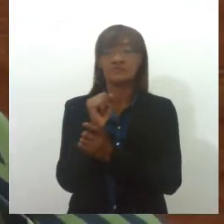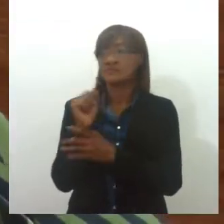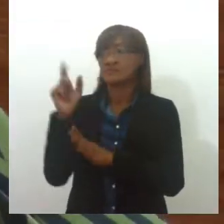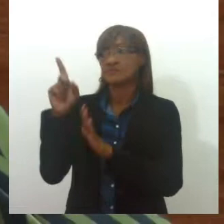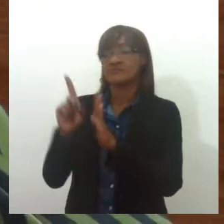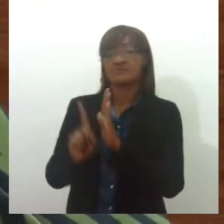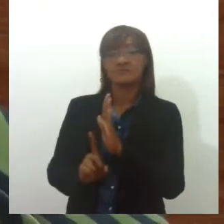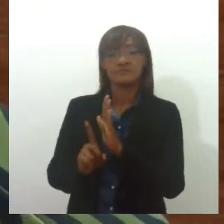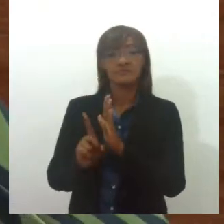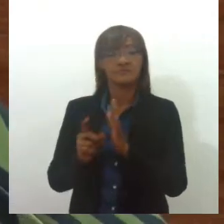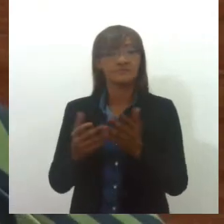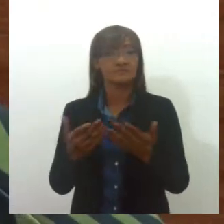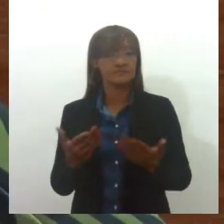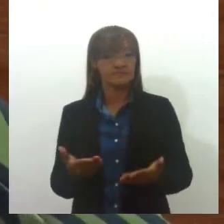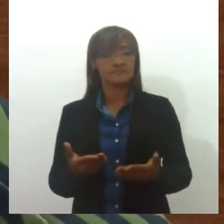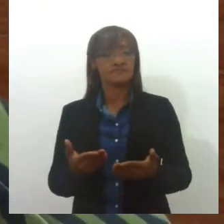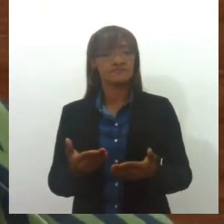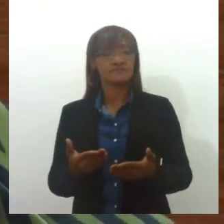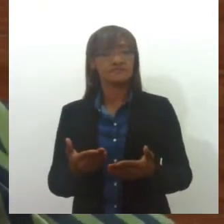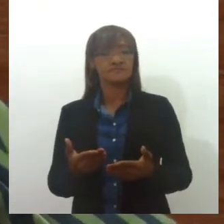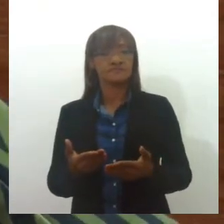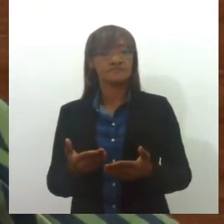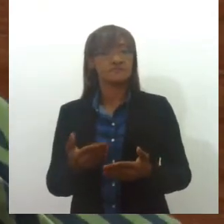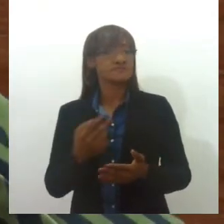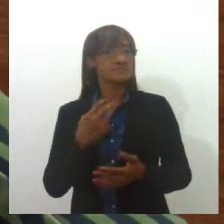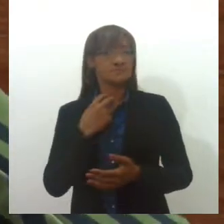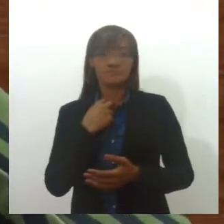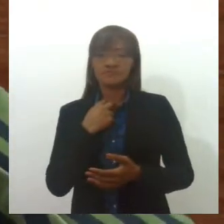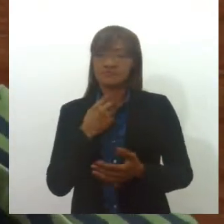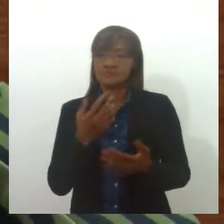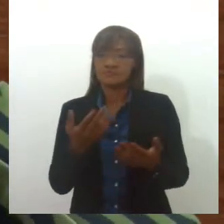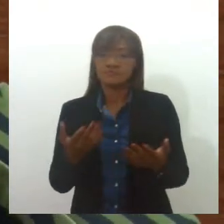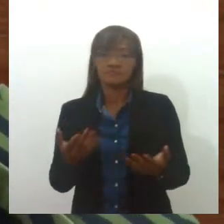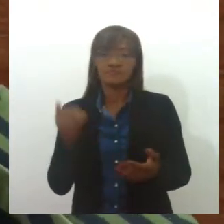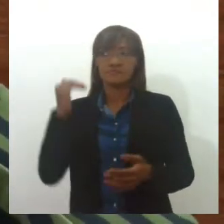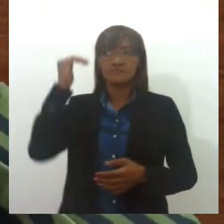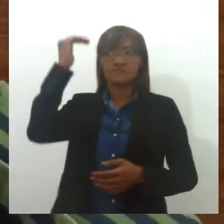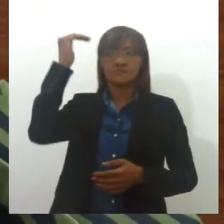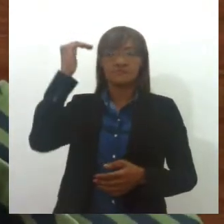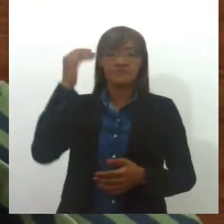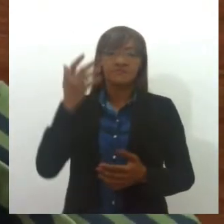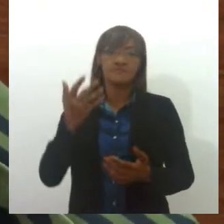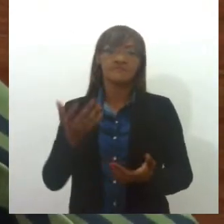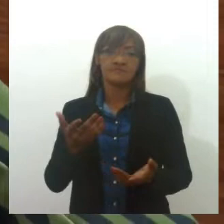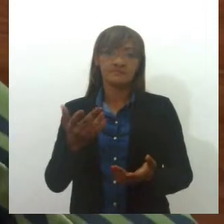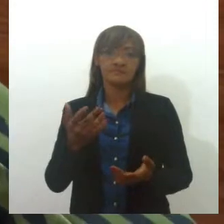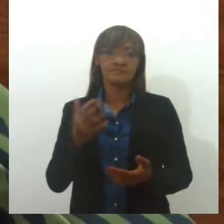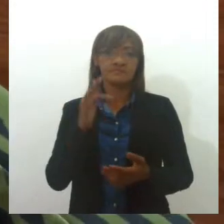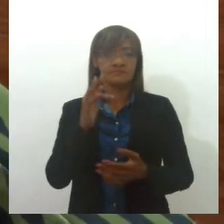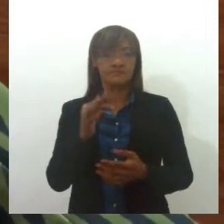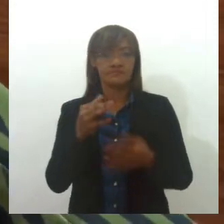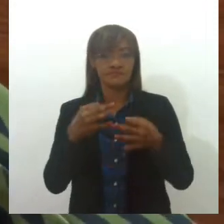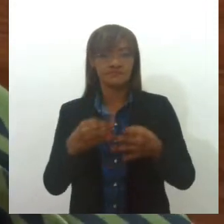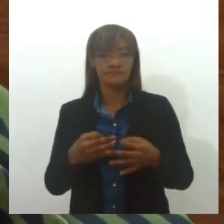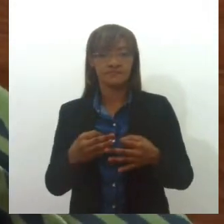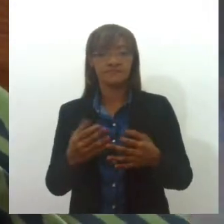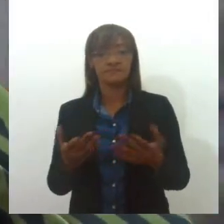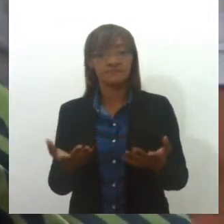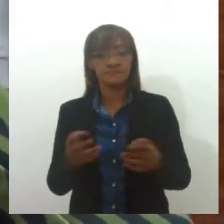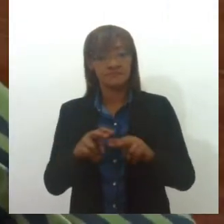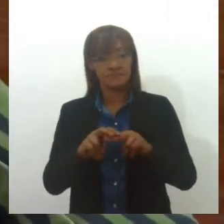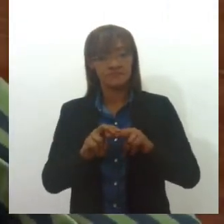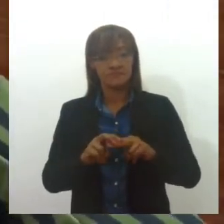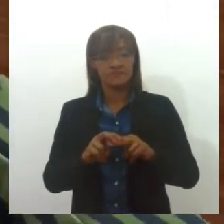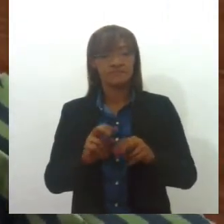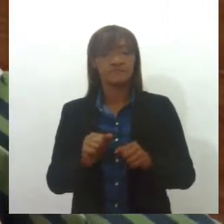e a sua dignidade, não pode ser um adulto com dignidade, né? Isso, a gente está